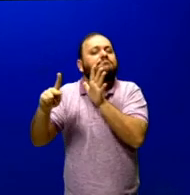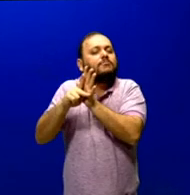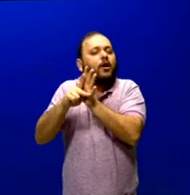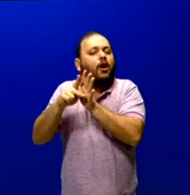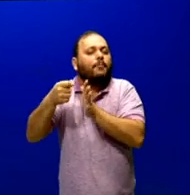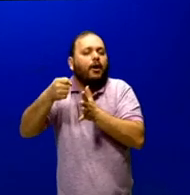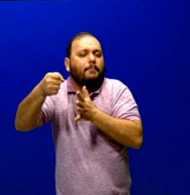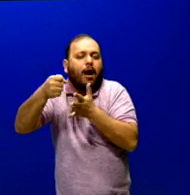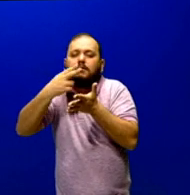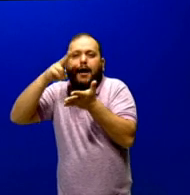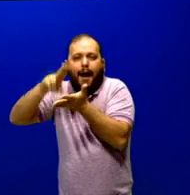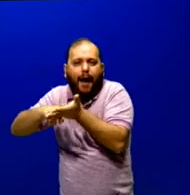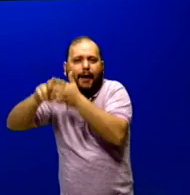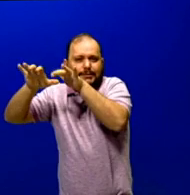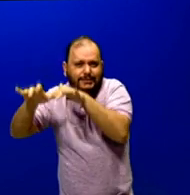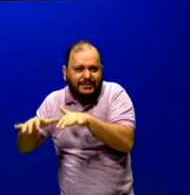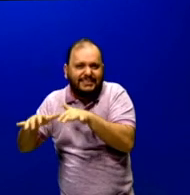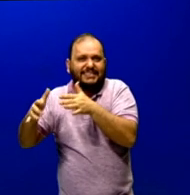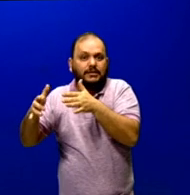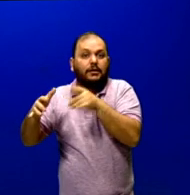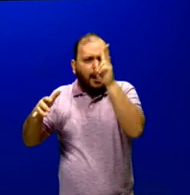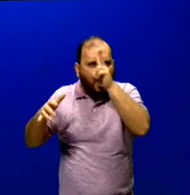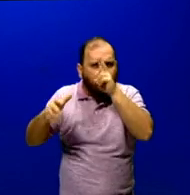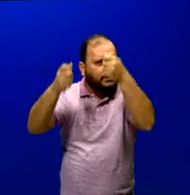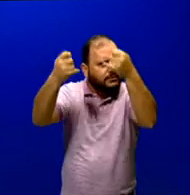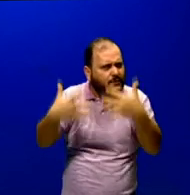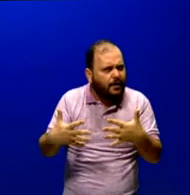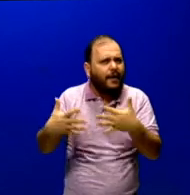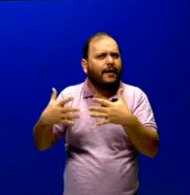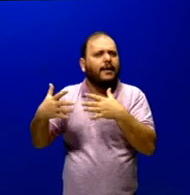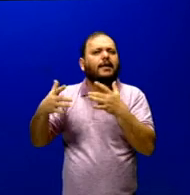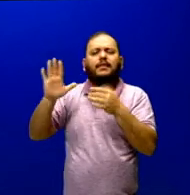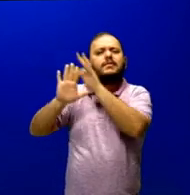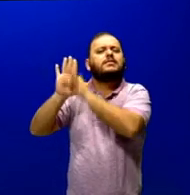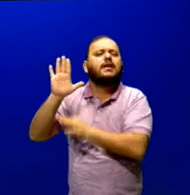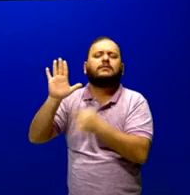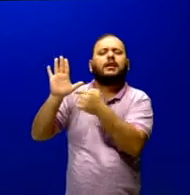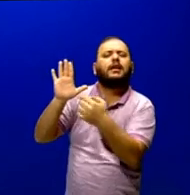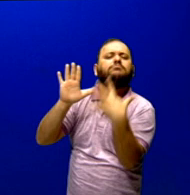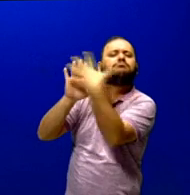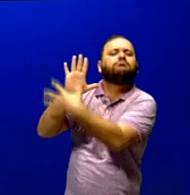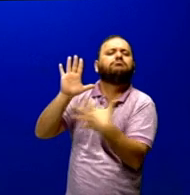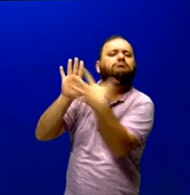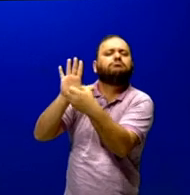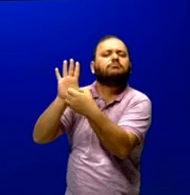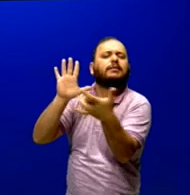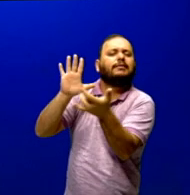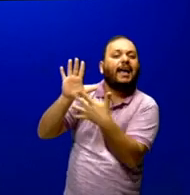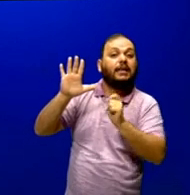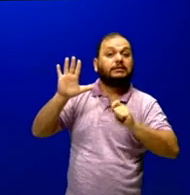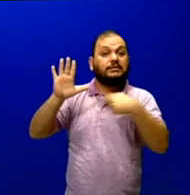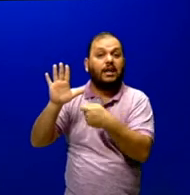Na primeira aula sobre esse gênero, eu falei das características e dos objetivos da carta de leitor. Então, o nós